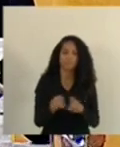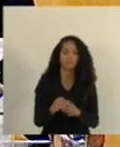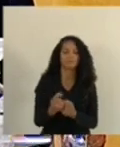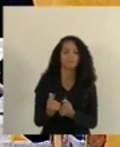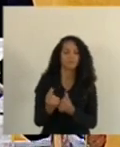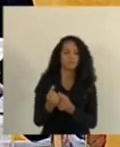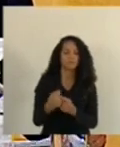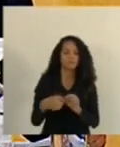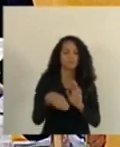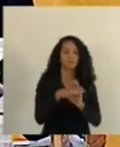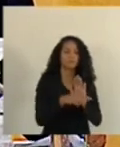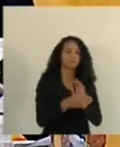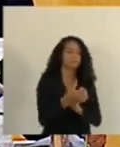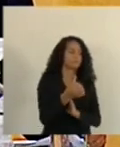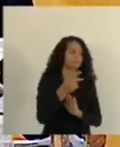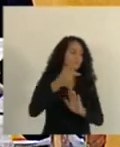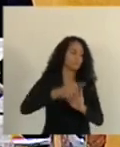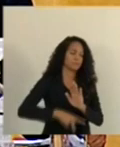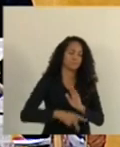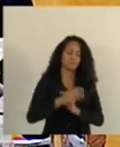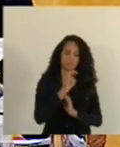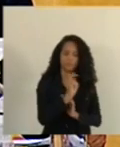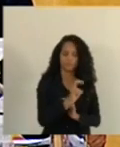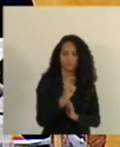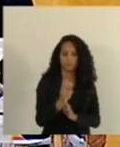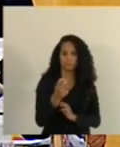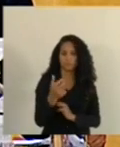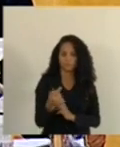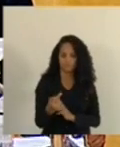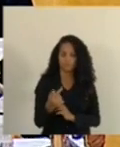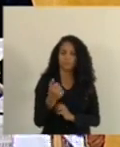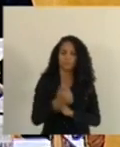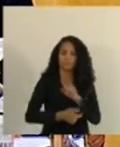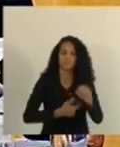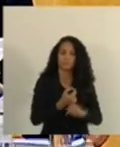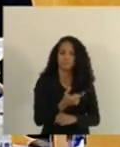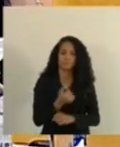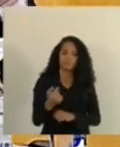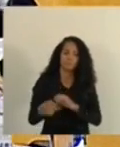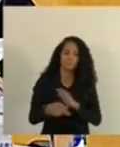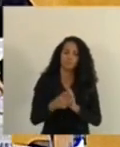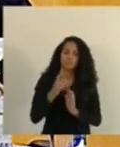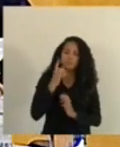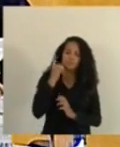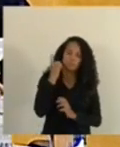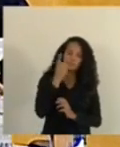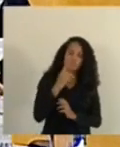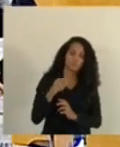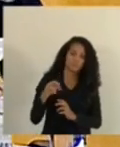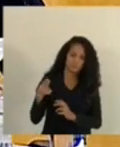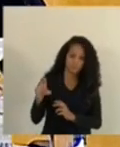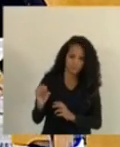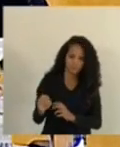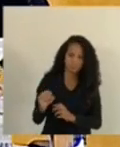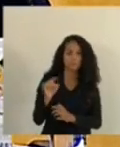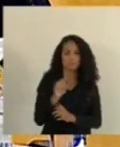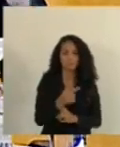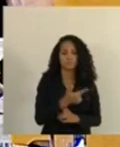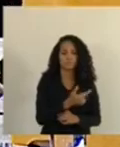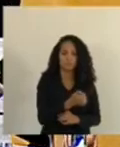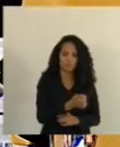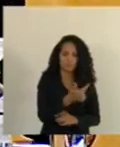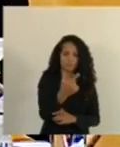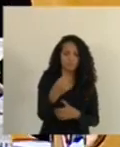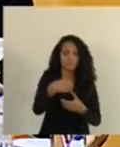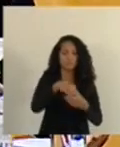Sexto item da pauta, Projeto de Lei 557, 2021, deputado Bruno Lamas. Após o cumprimento do artigo 120 do Regimento